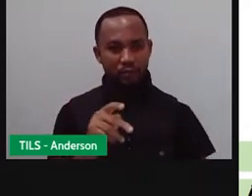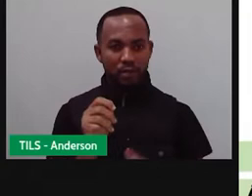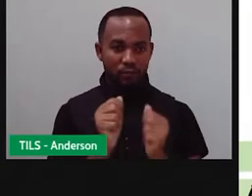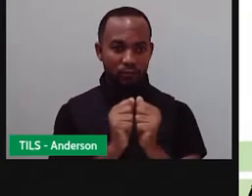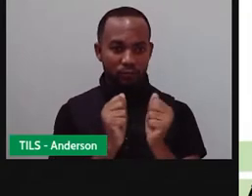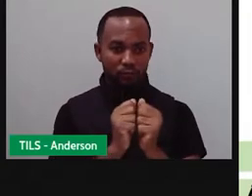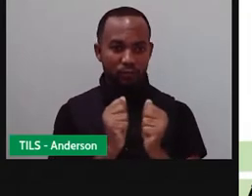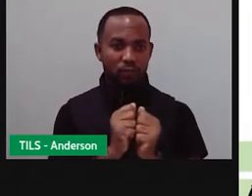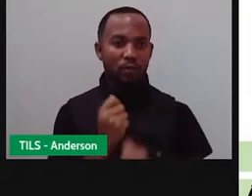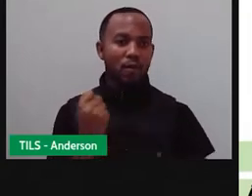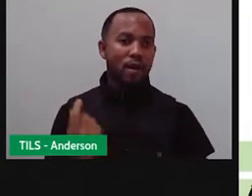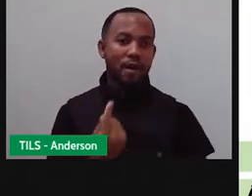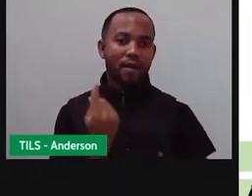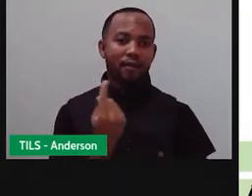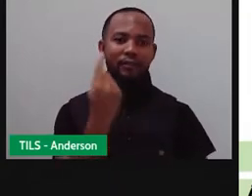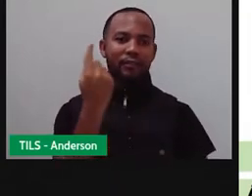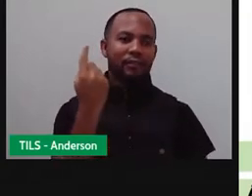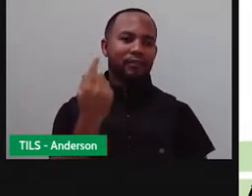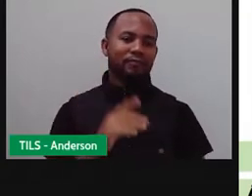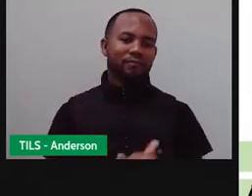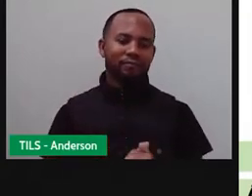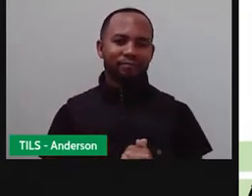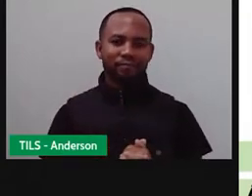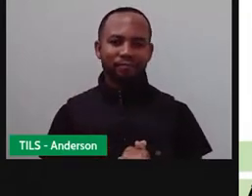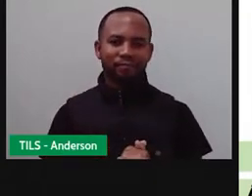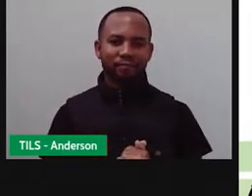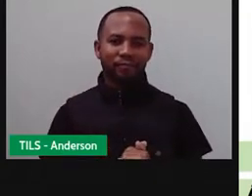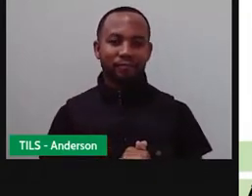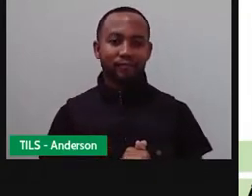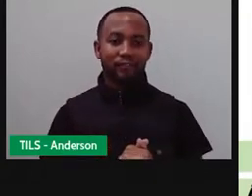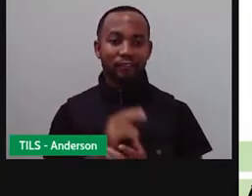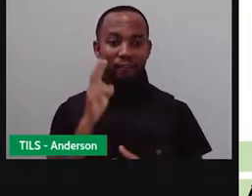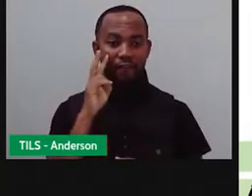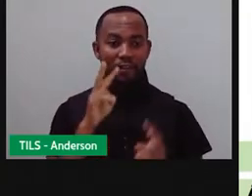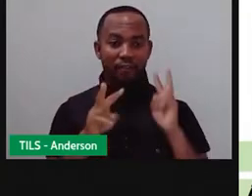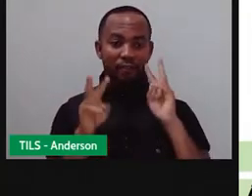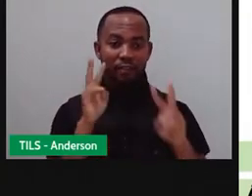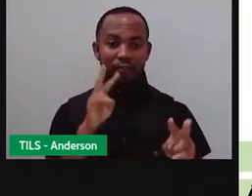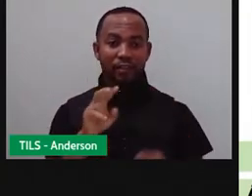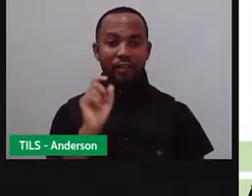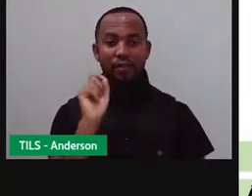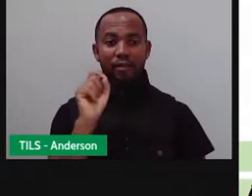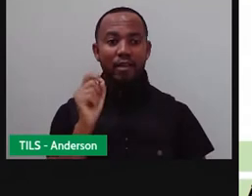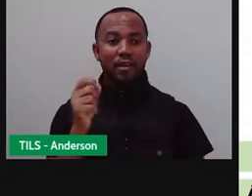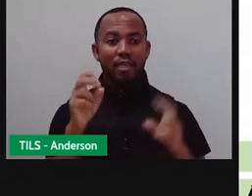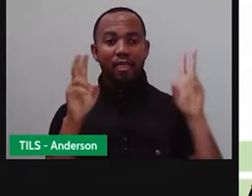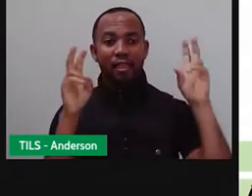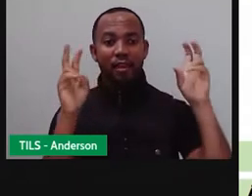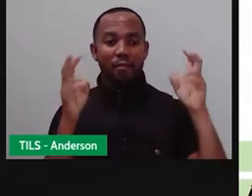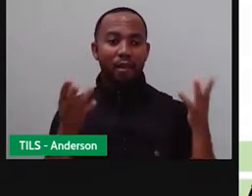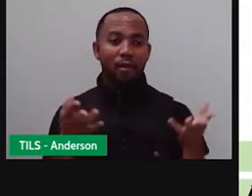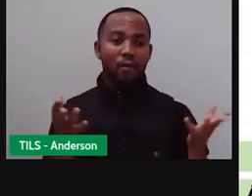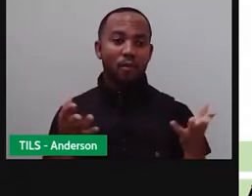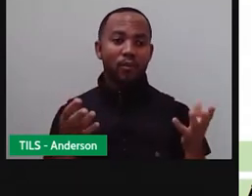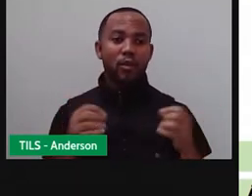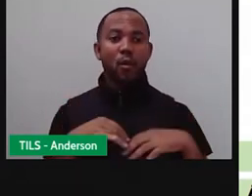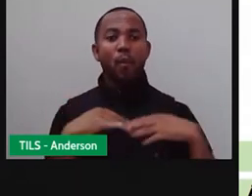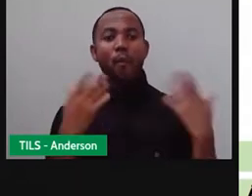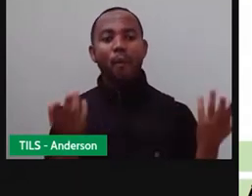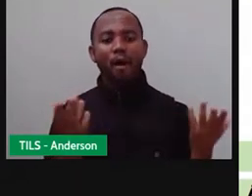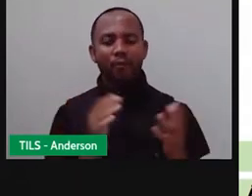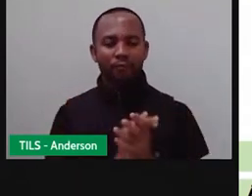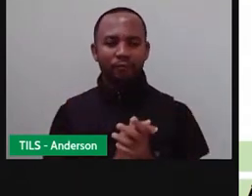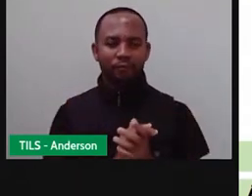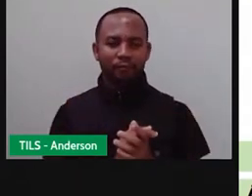aqui com vocês em mais uma aula. Olha só, o que será que vamos falar hoje? Temos aqui, né? Na nossa